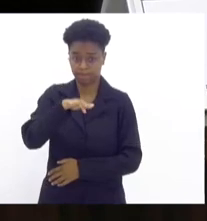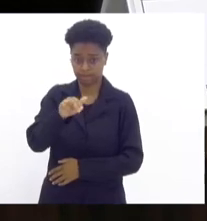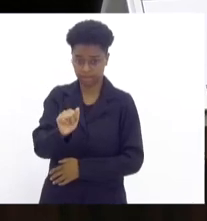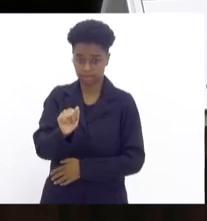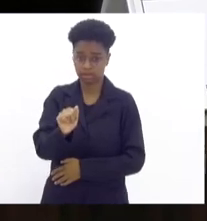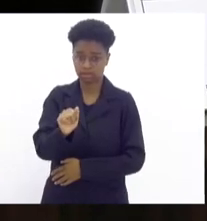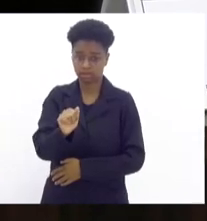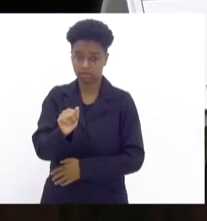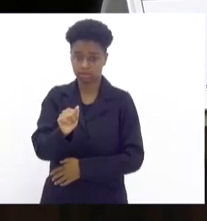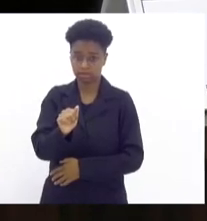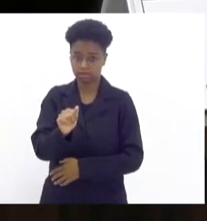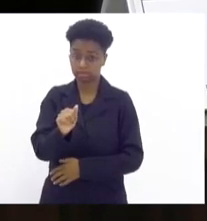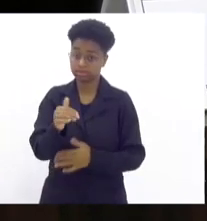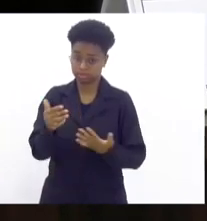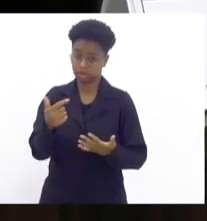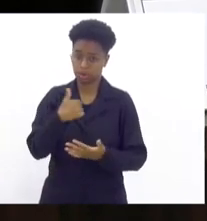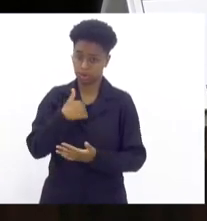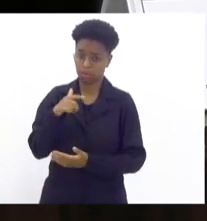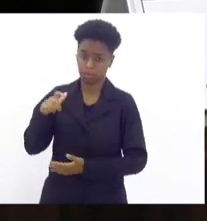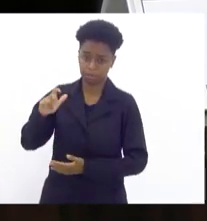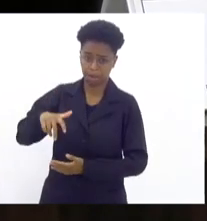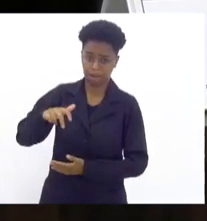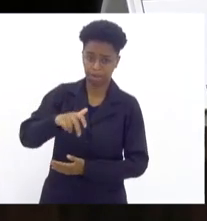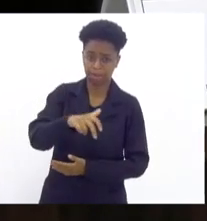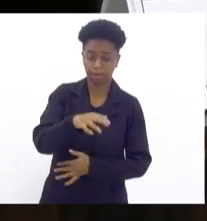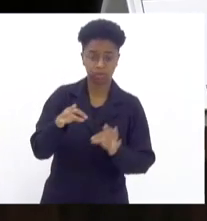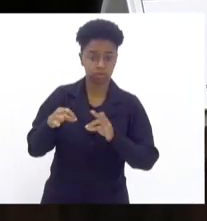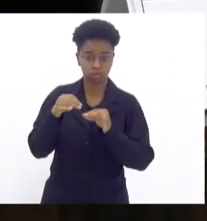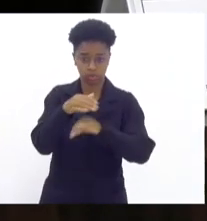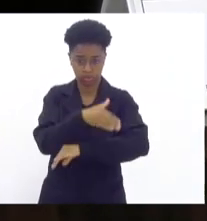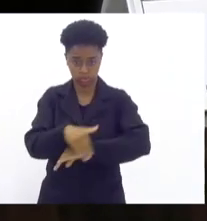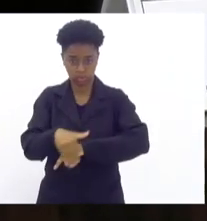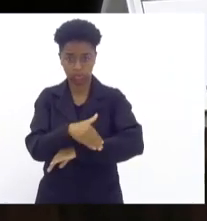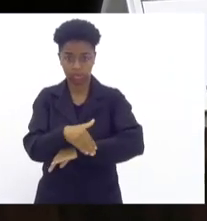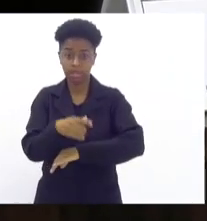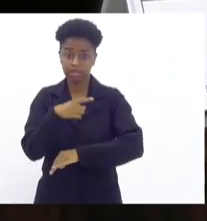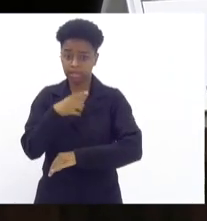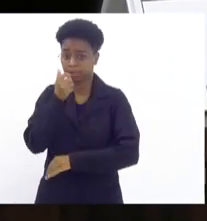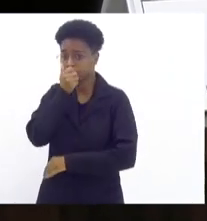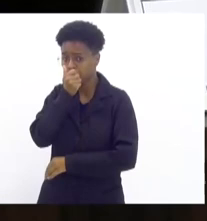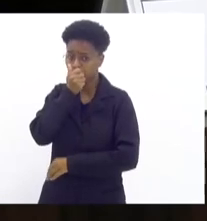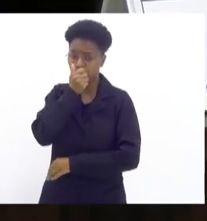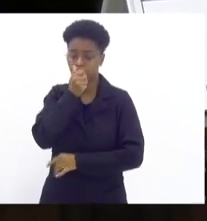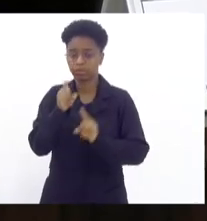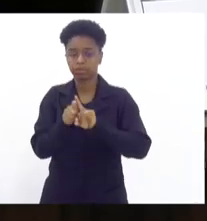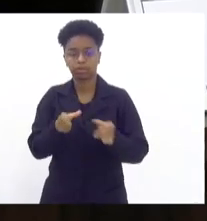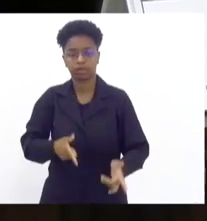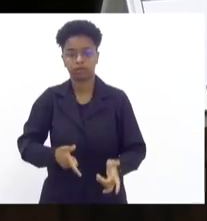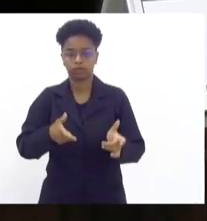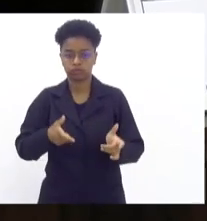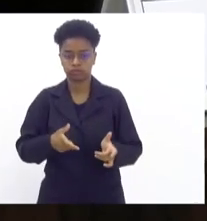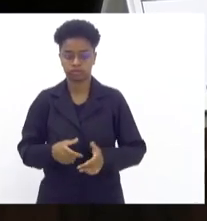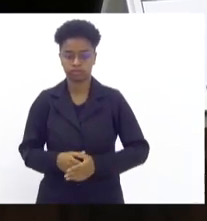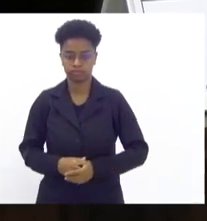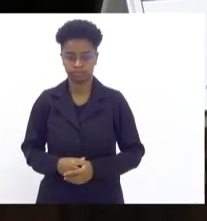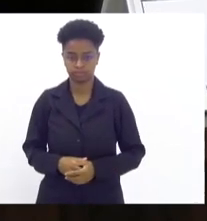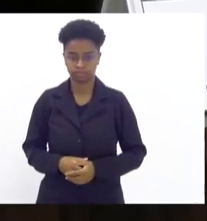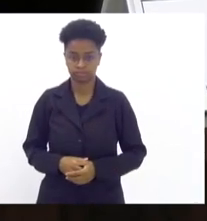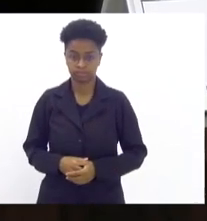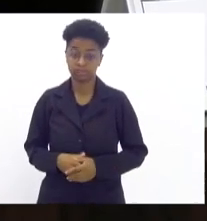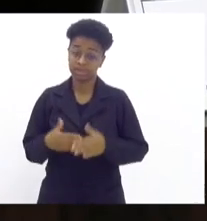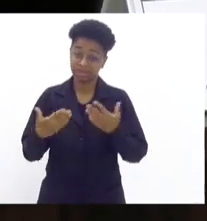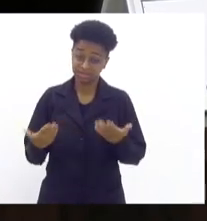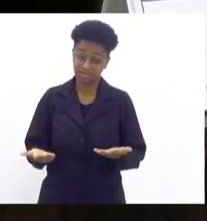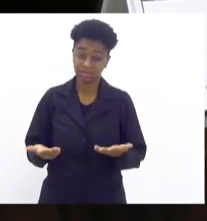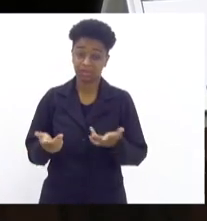passar pessoalmente todas as ruas, eles estão com radinho e com fuzil. Então, a